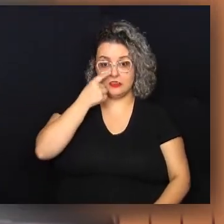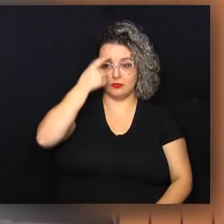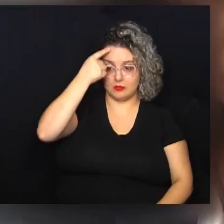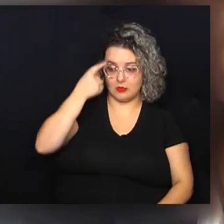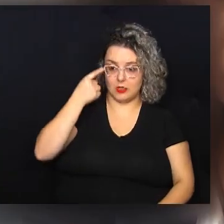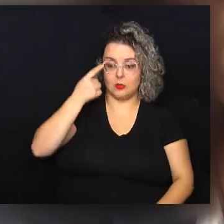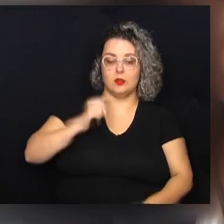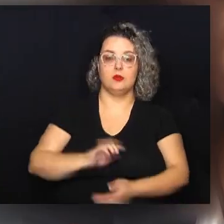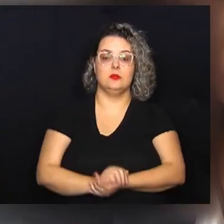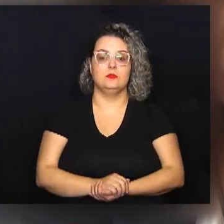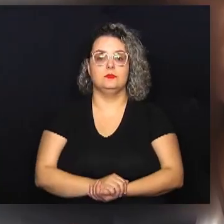Calisto e Paola Miguel. Tchau, tchau.